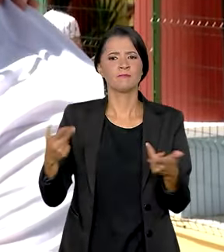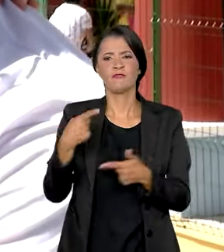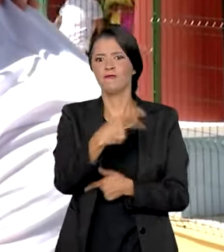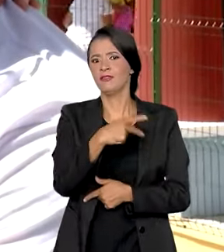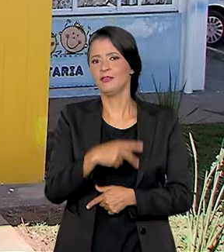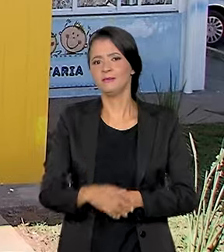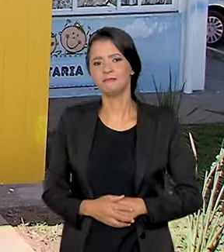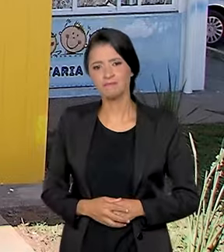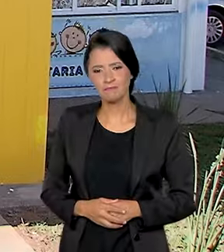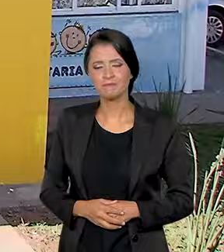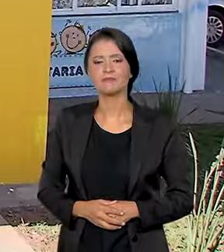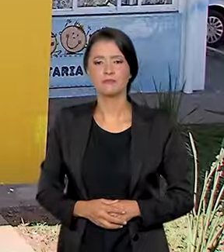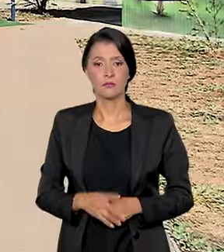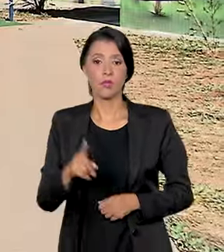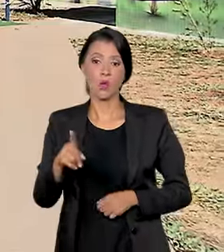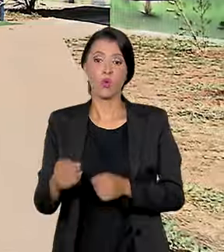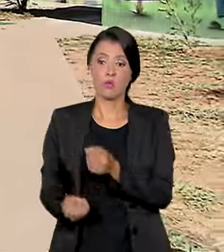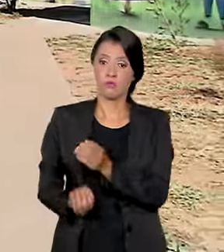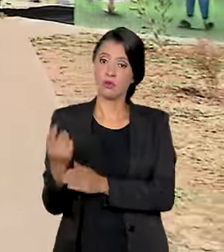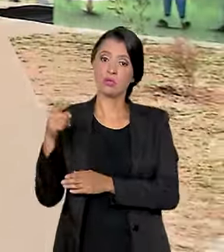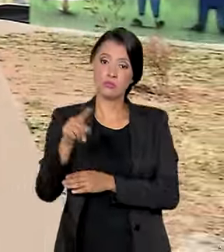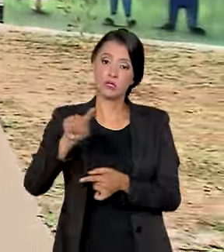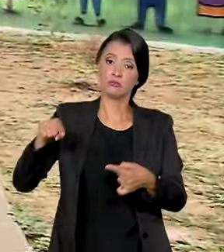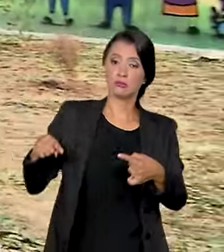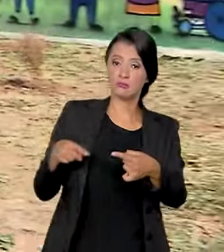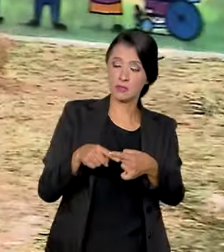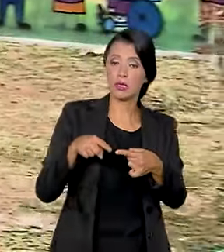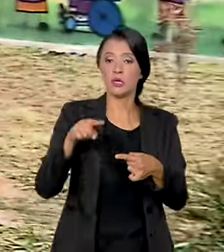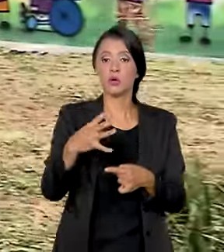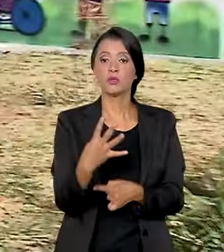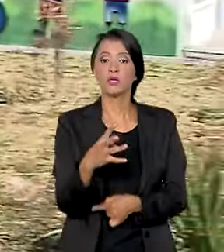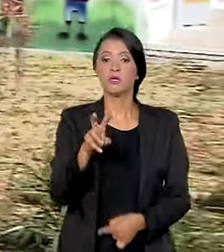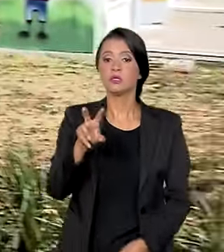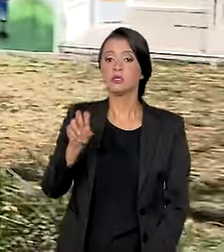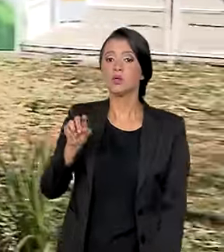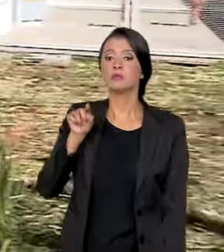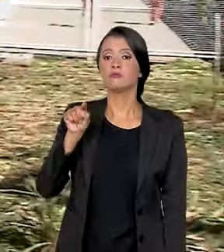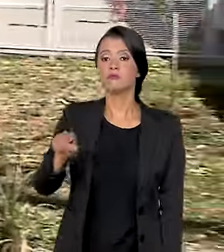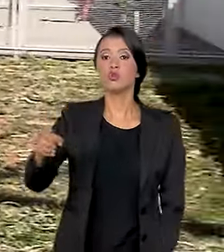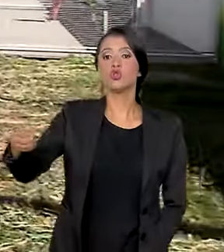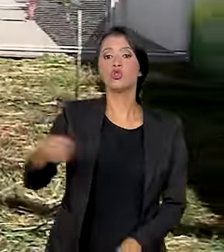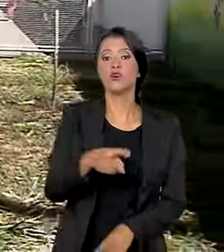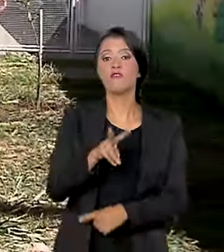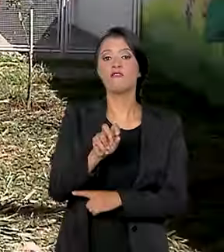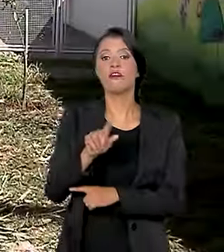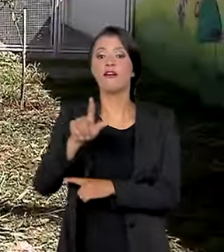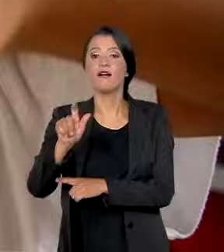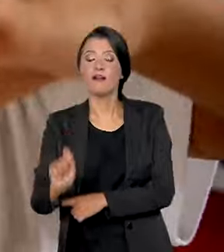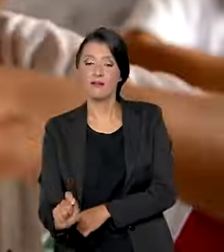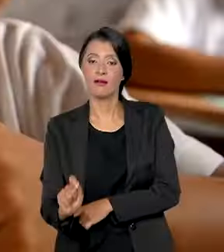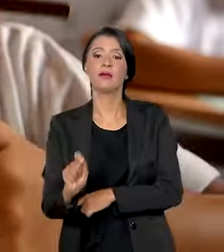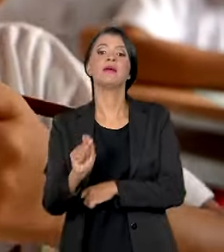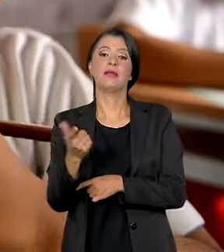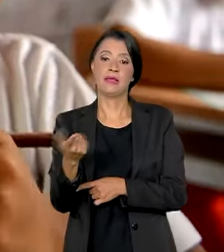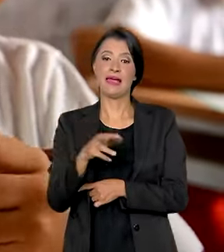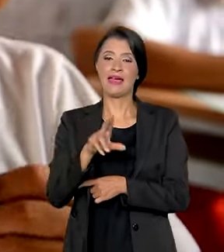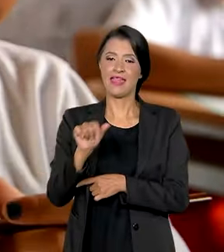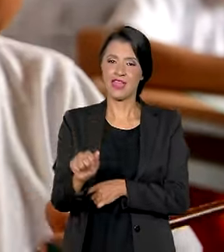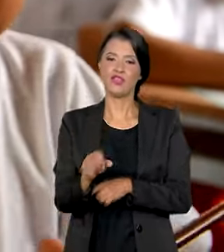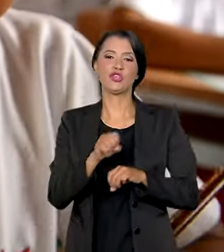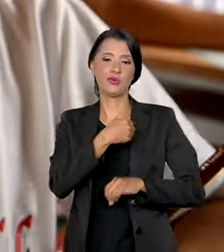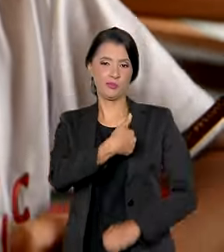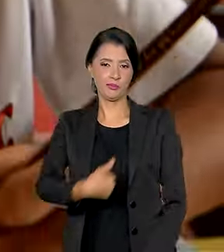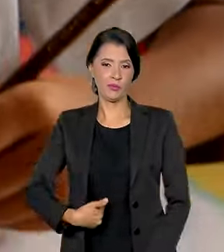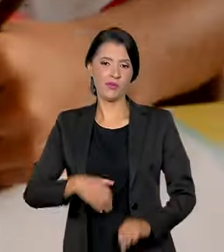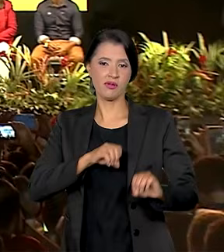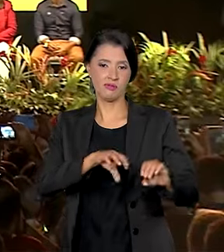maravilha para ele. Com a medida, a previsão é criar 450 mil novas vagas na rede pública